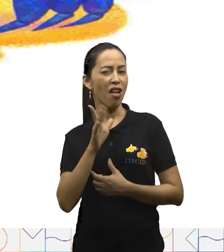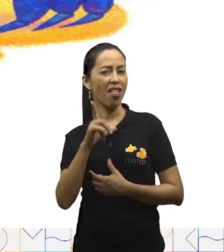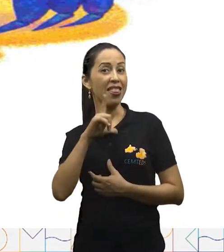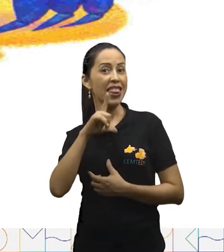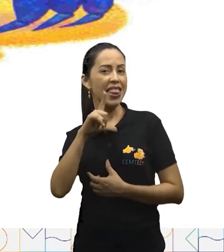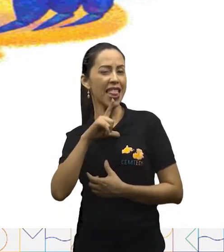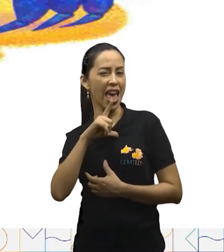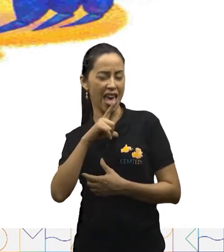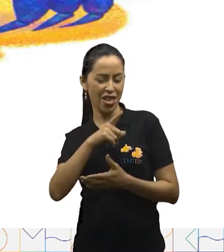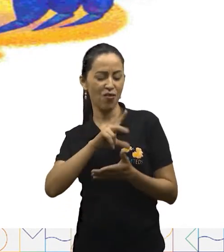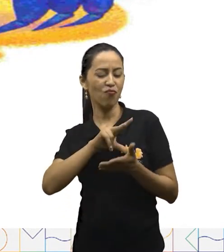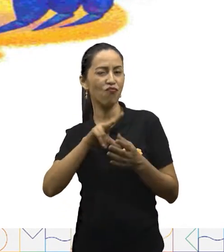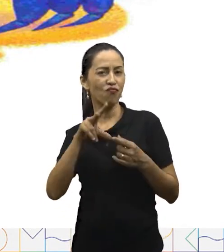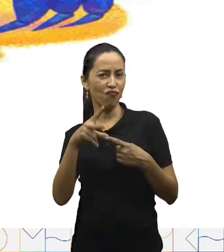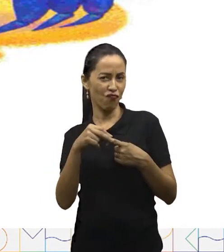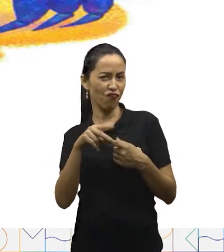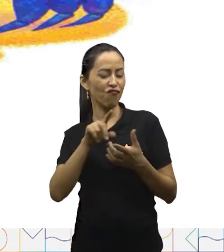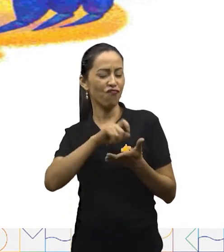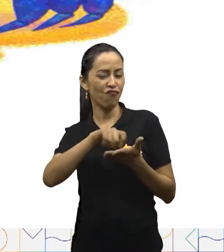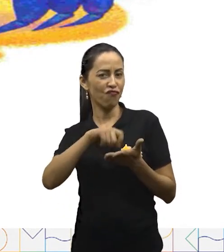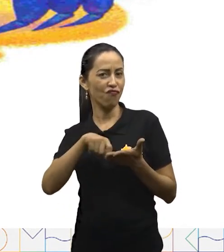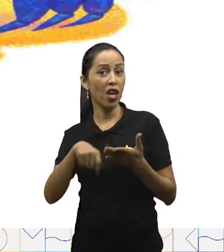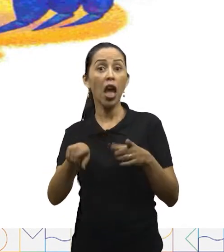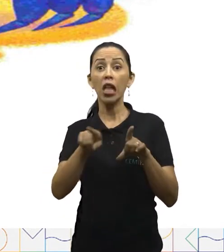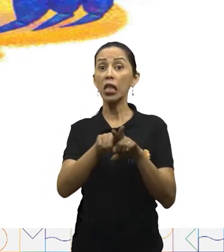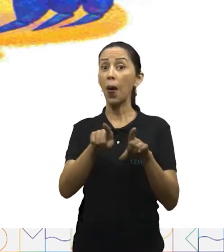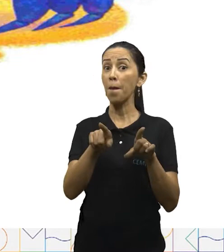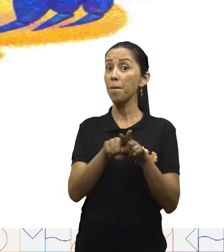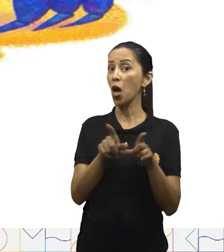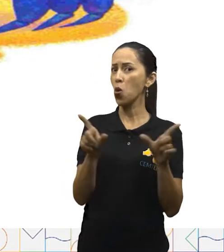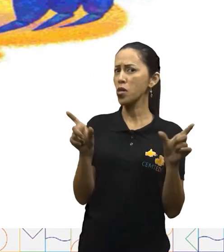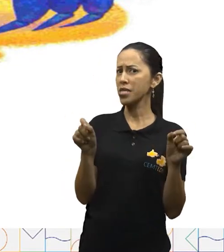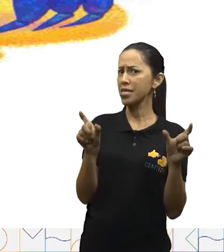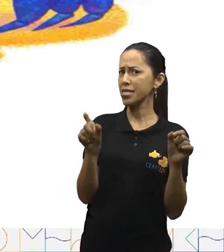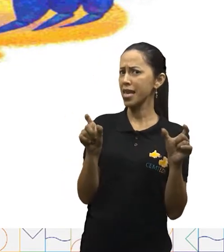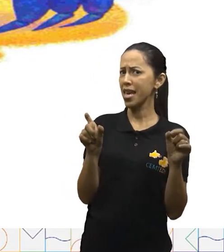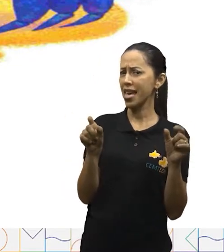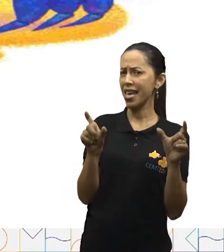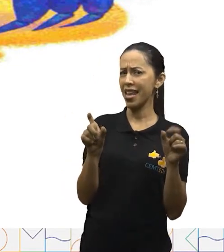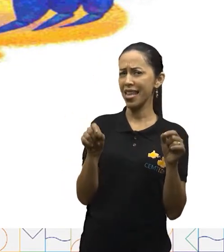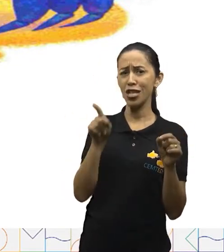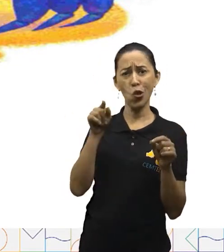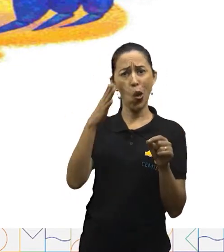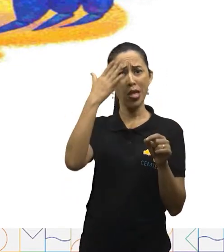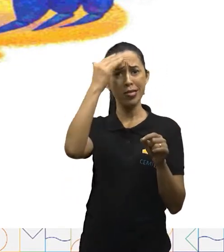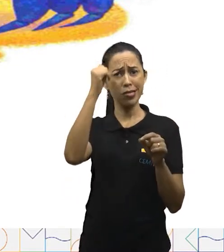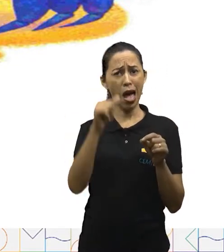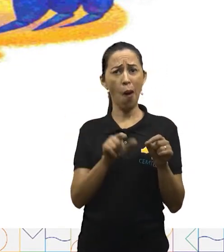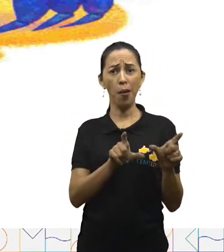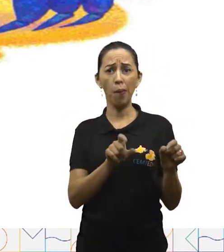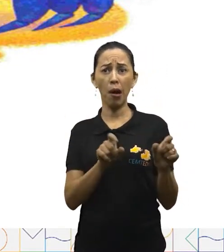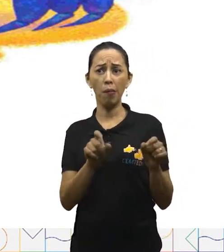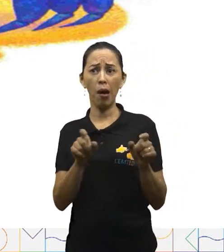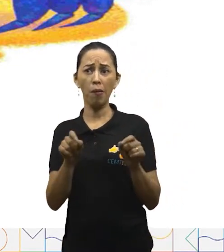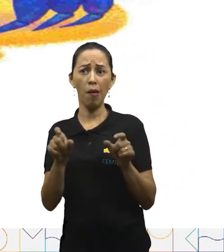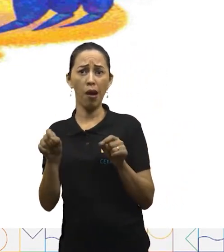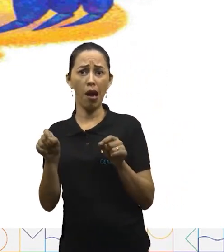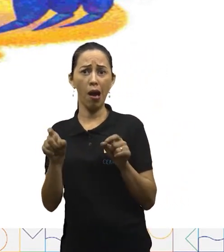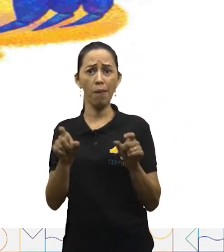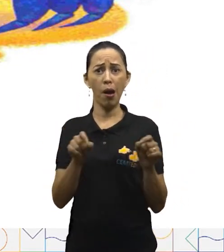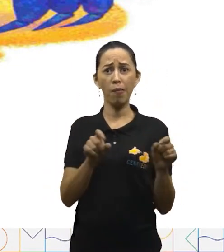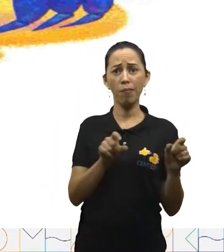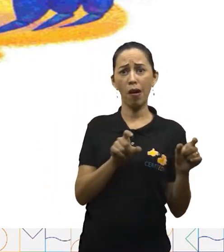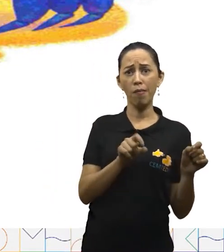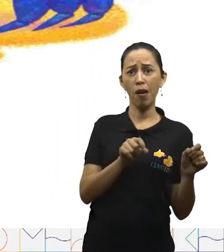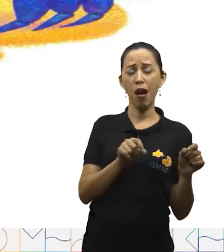E há o siripatola que só sabe andar de lado e, por isso, nunca